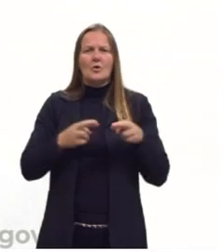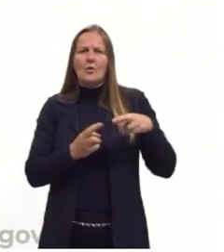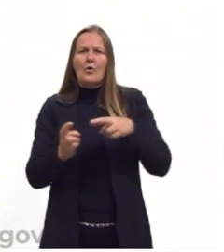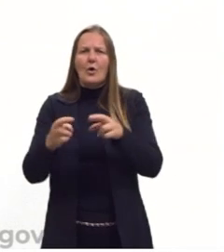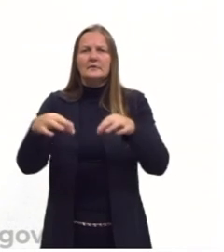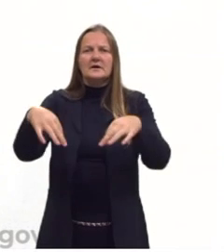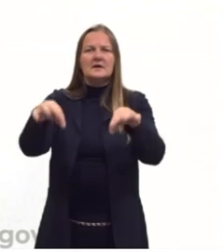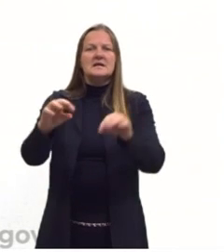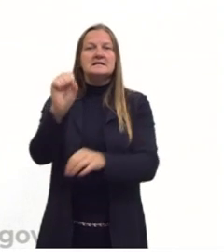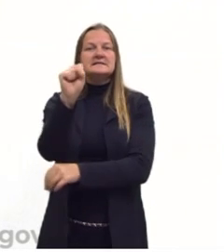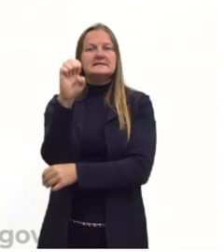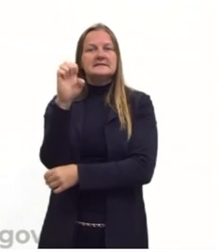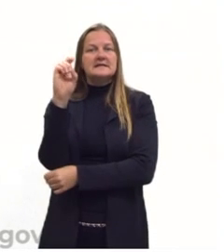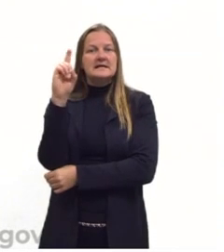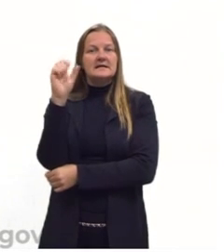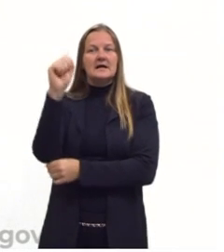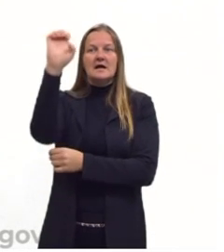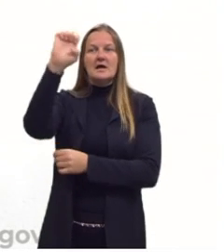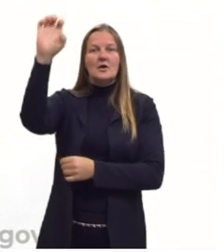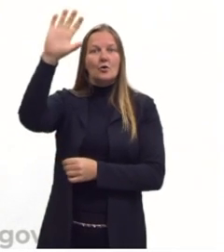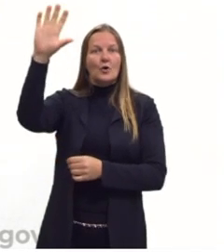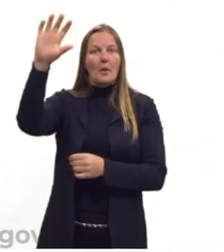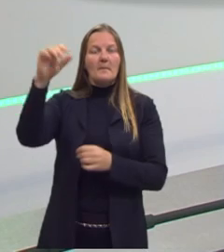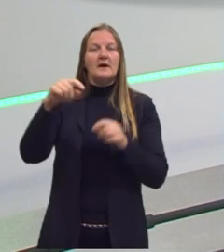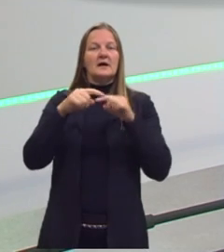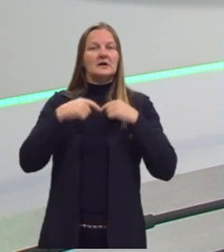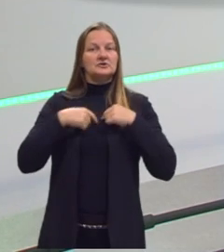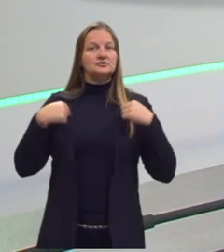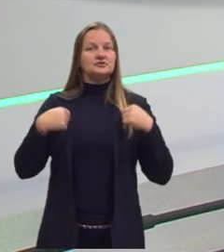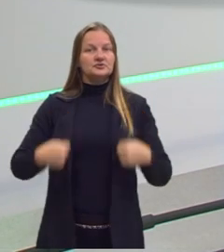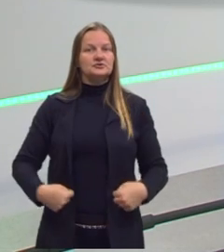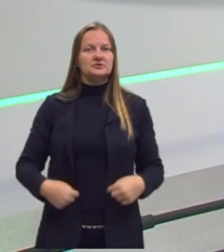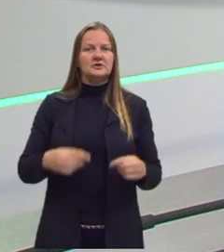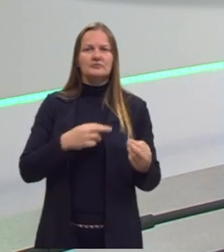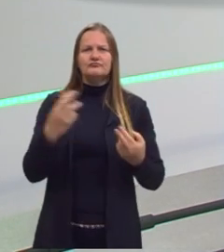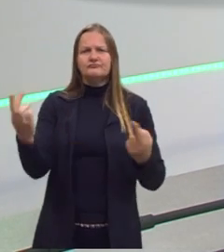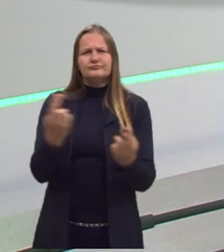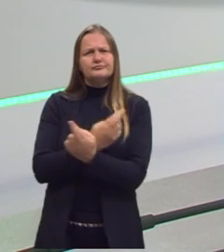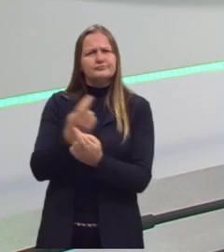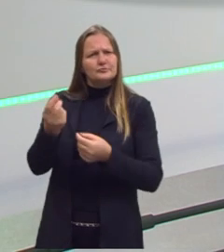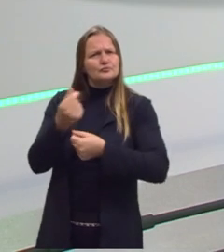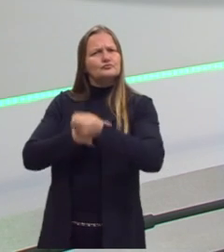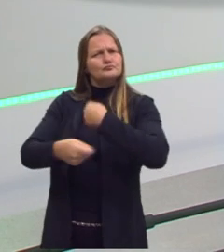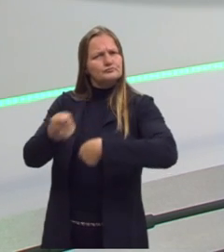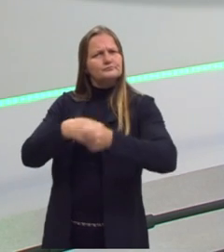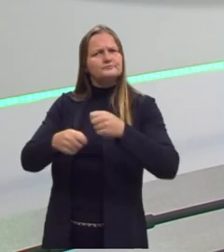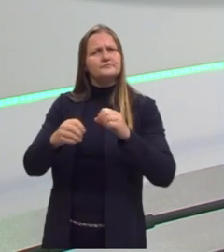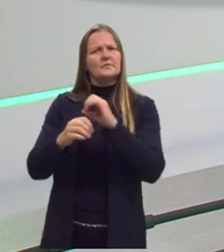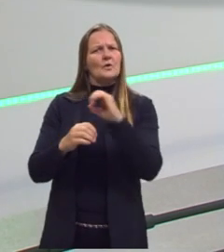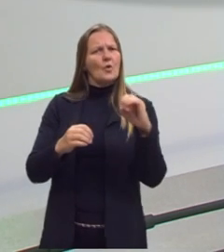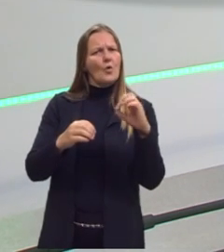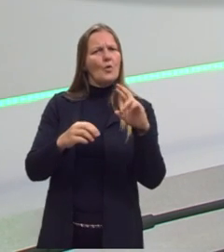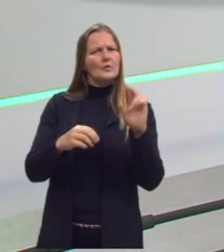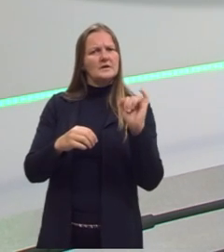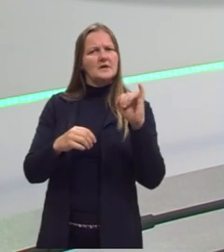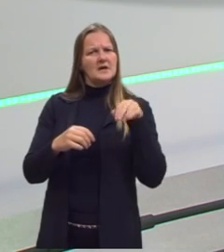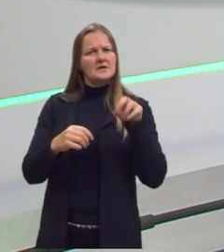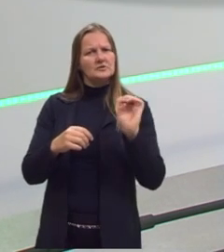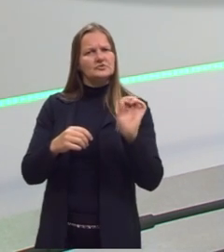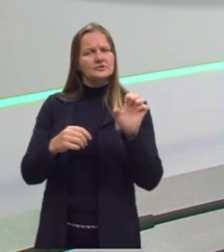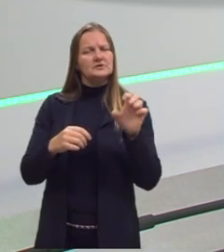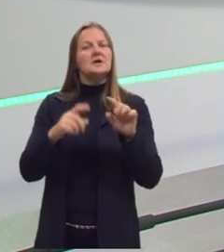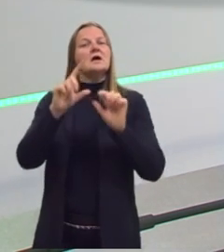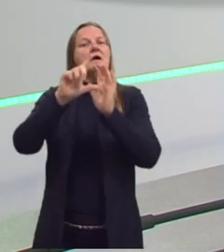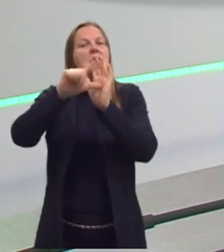que ligava a Europa e a China, trazia seda, trazia especiarias ali do Oriente. Mas depois,